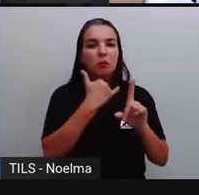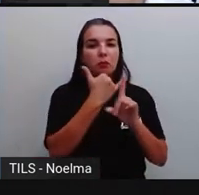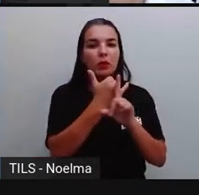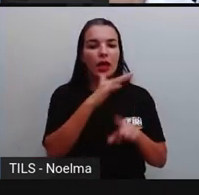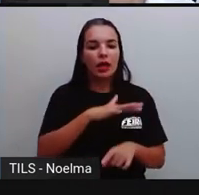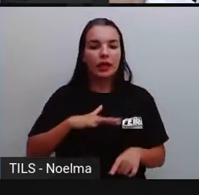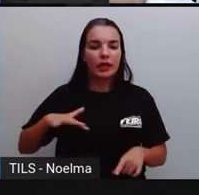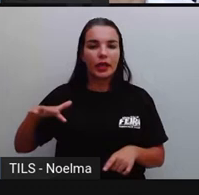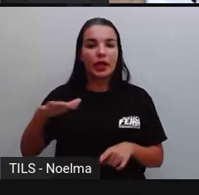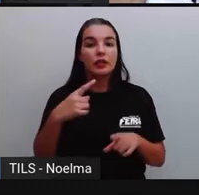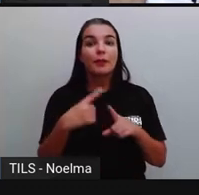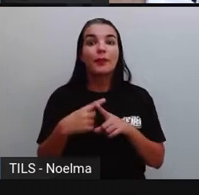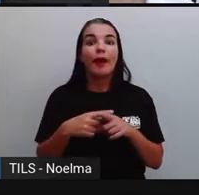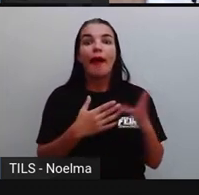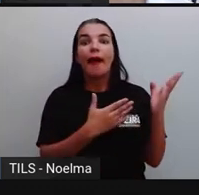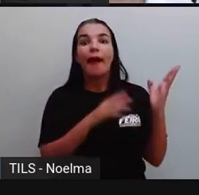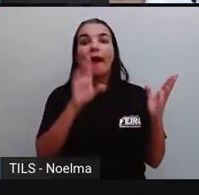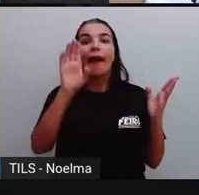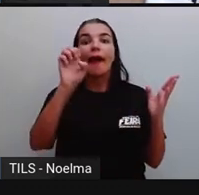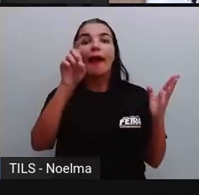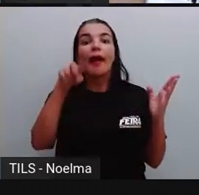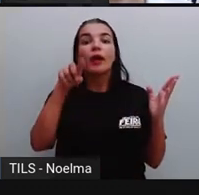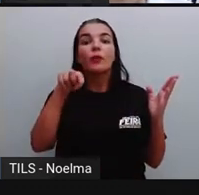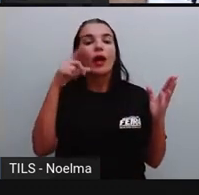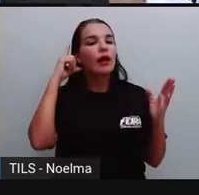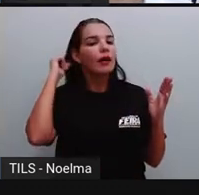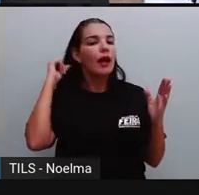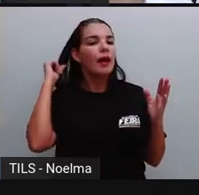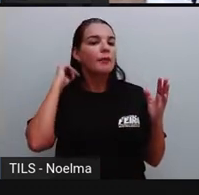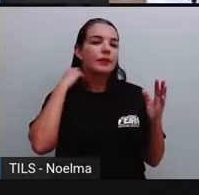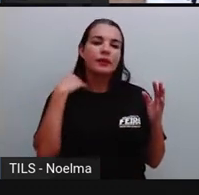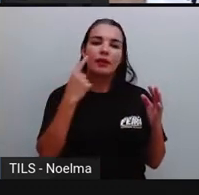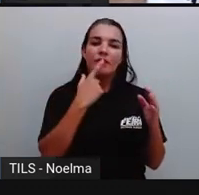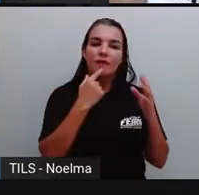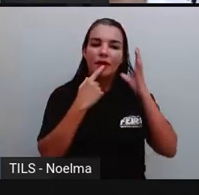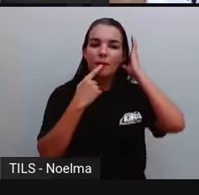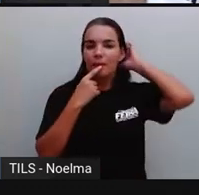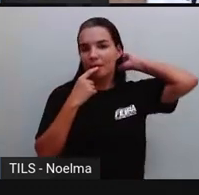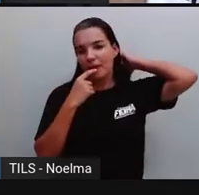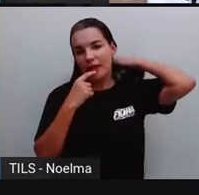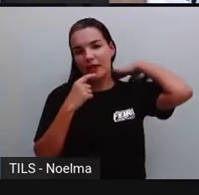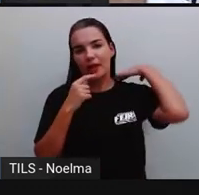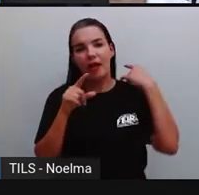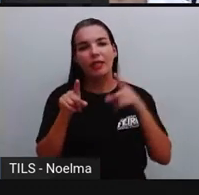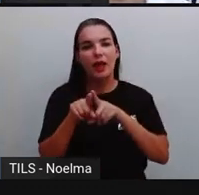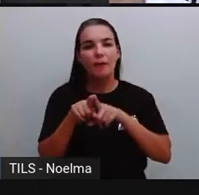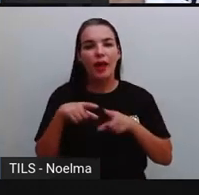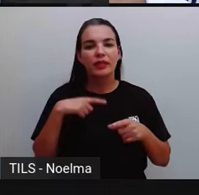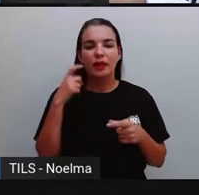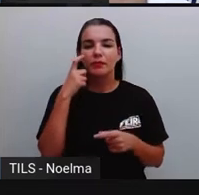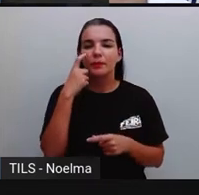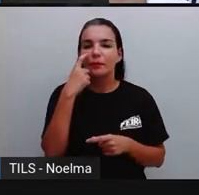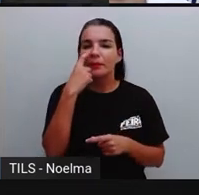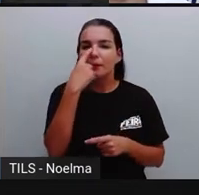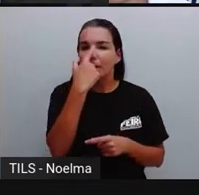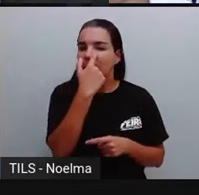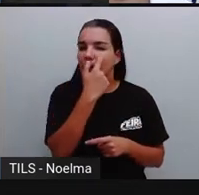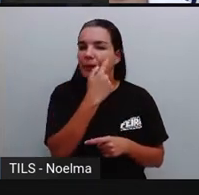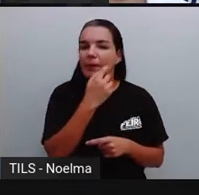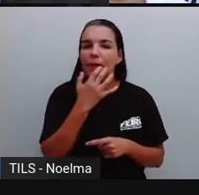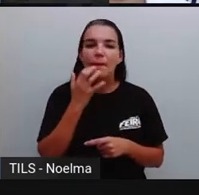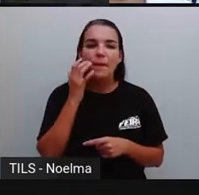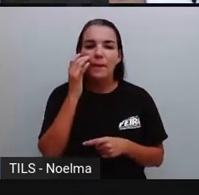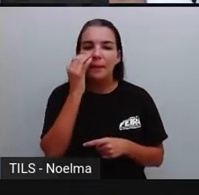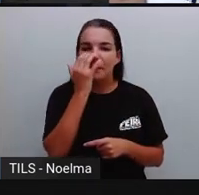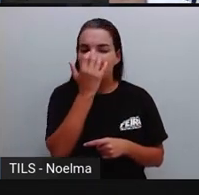na escola, porque ela, por ser ruiva, ela tem, né, sardas no rosto. E aí ela sofria